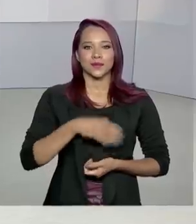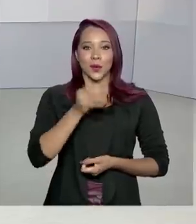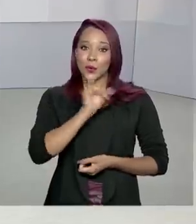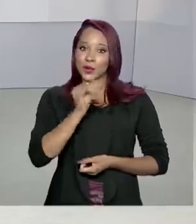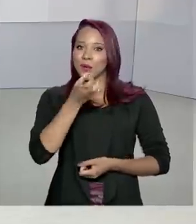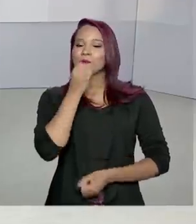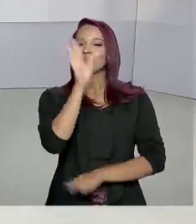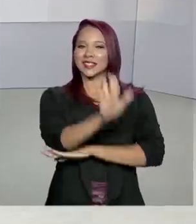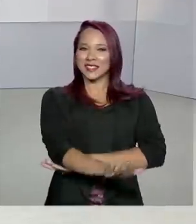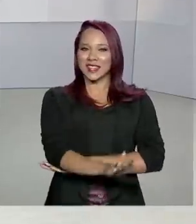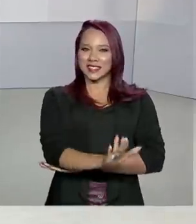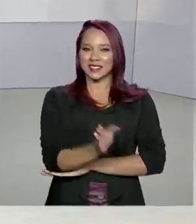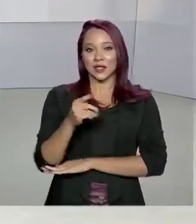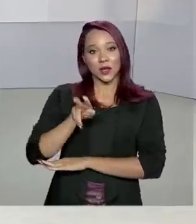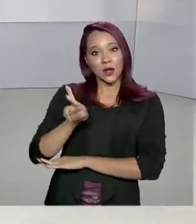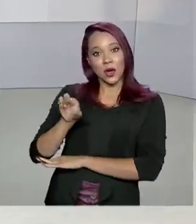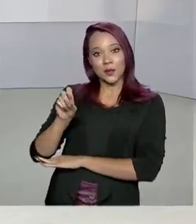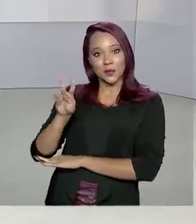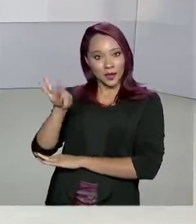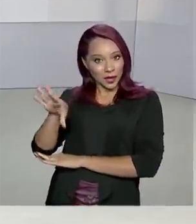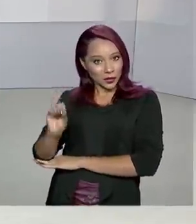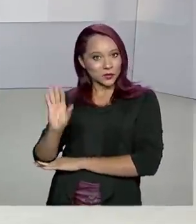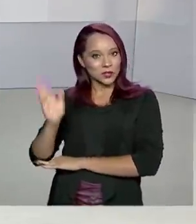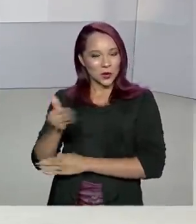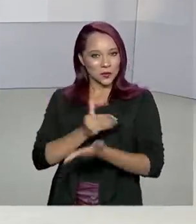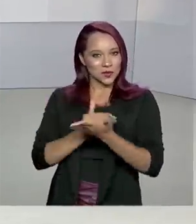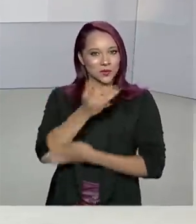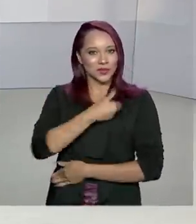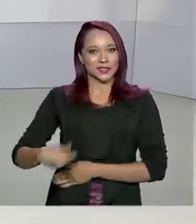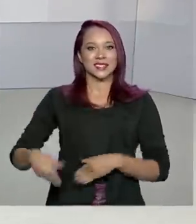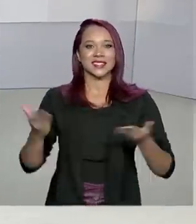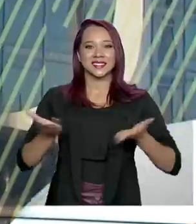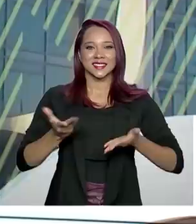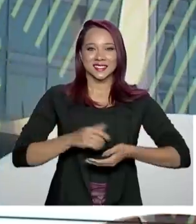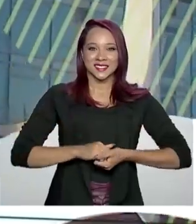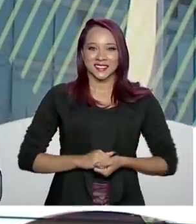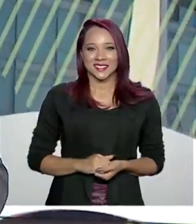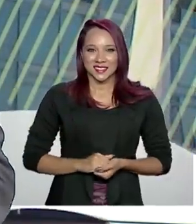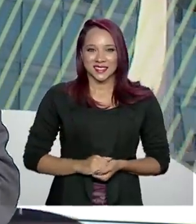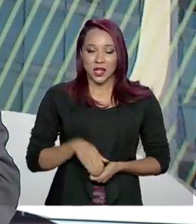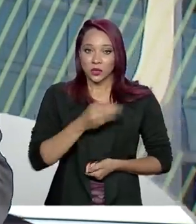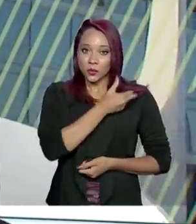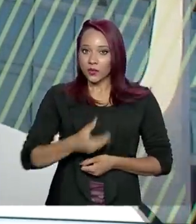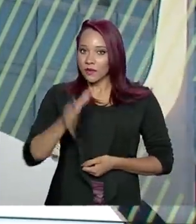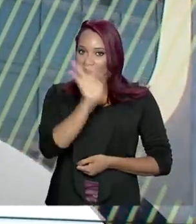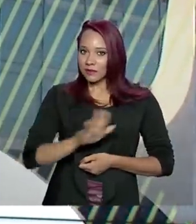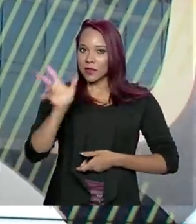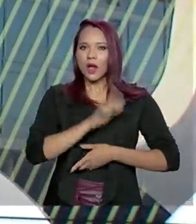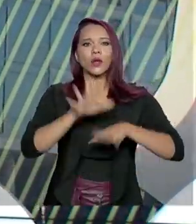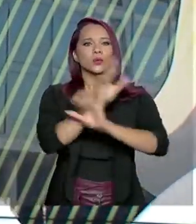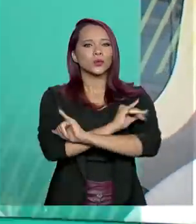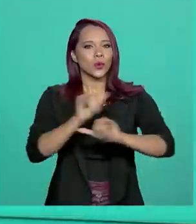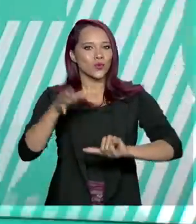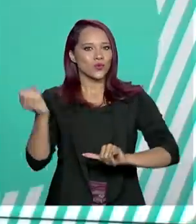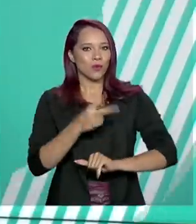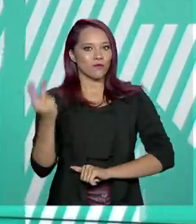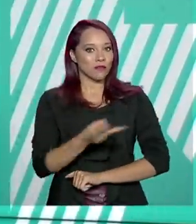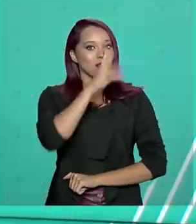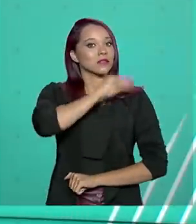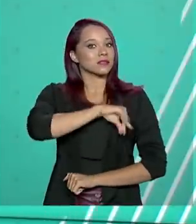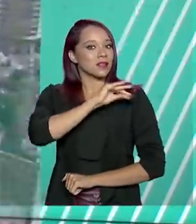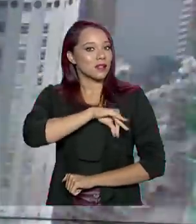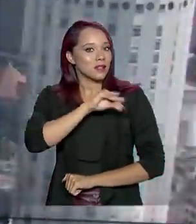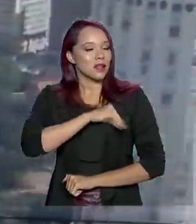Olá, boa tarde, eu sou Roberto Camargo e estamos no ar com o Governo Agora. O Governo Federal anunciou que o novo valor do